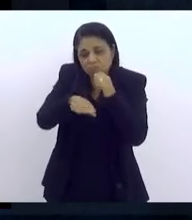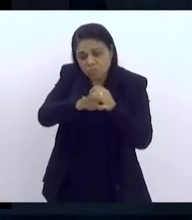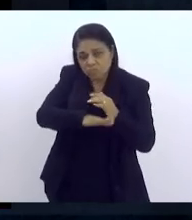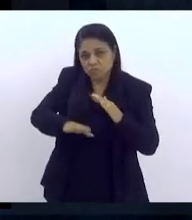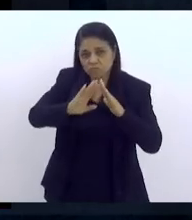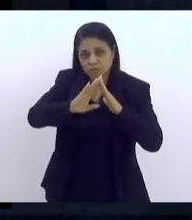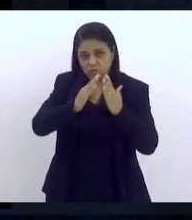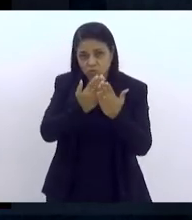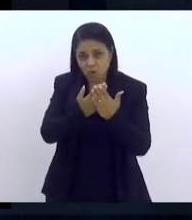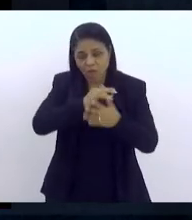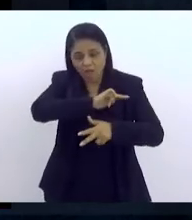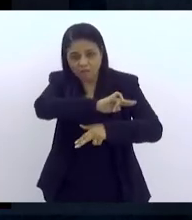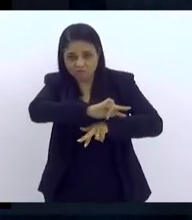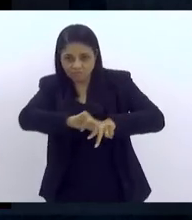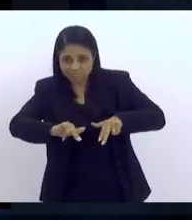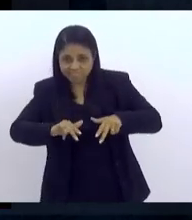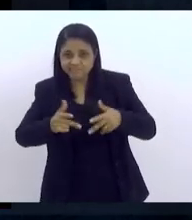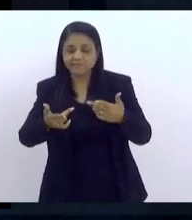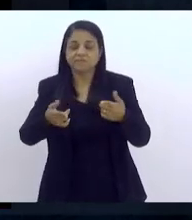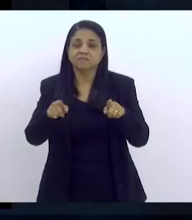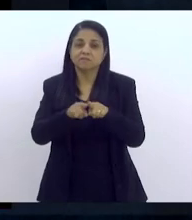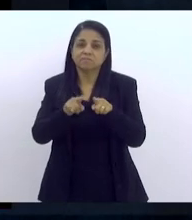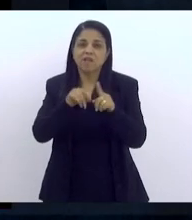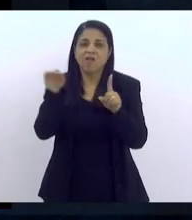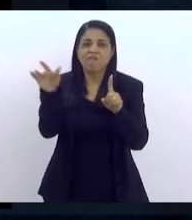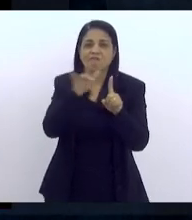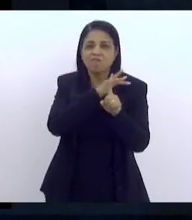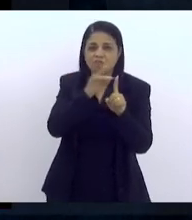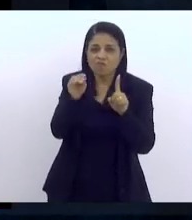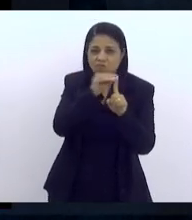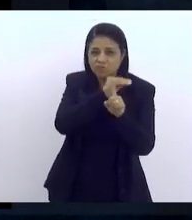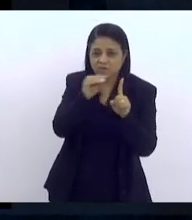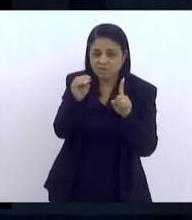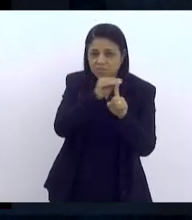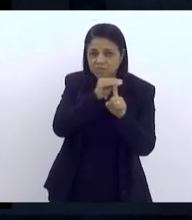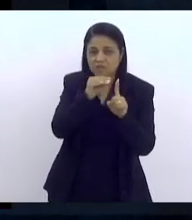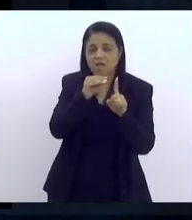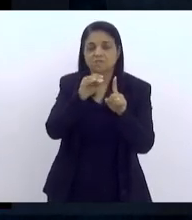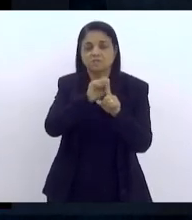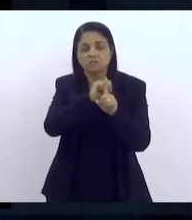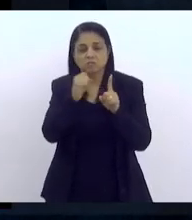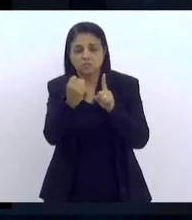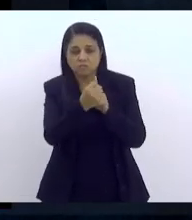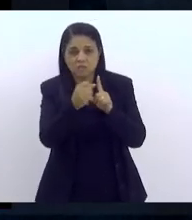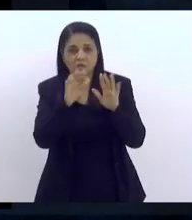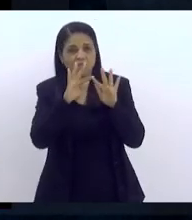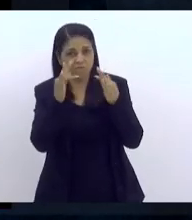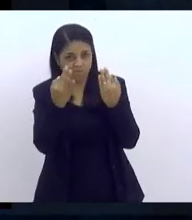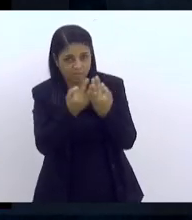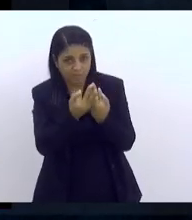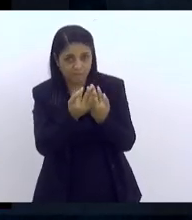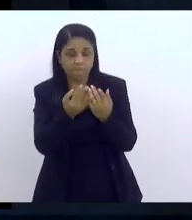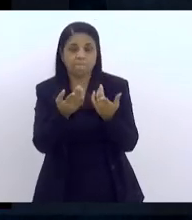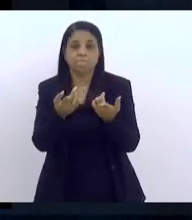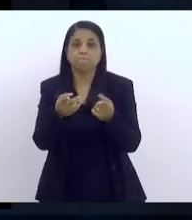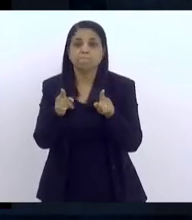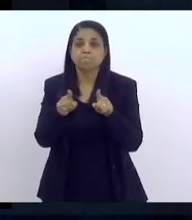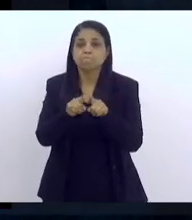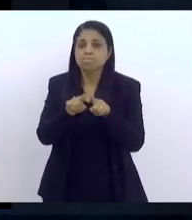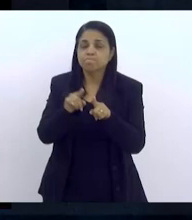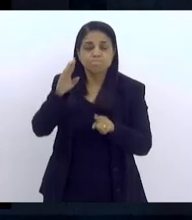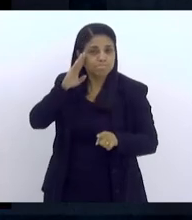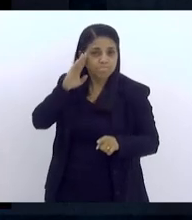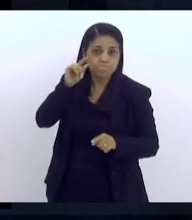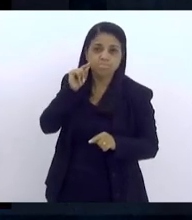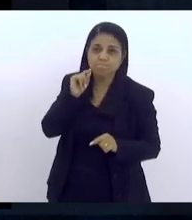diversidade. A questão da vulnerabilidade social e familiar, e um outro aspecto importante